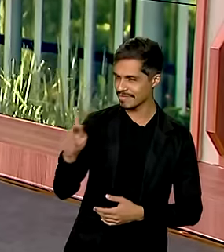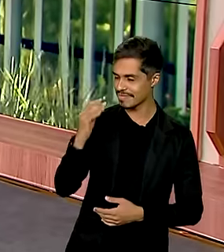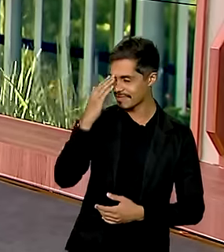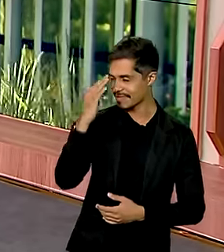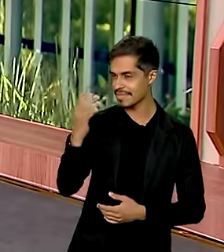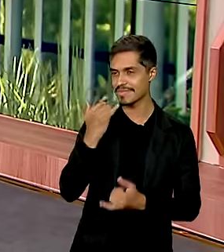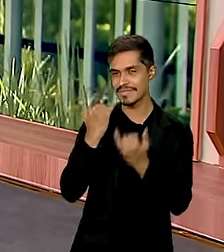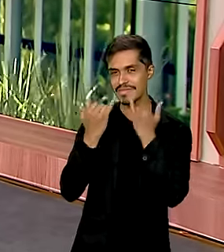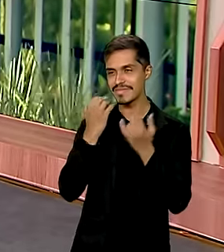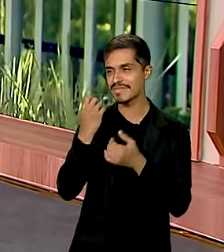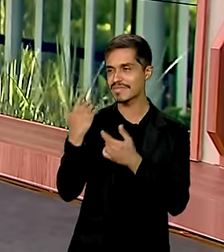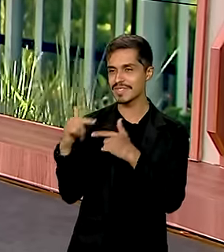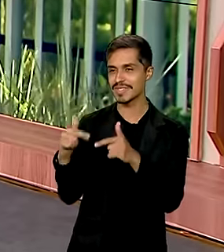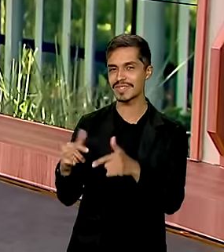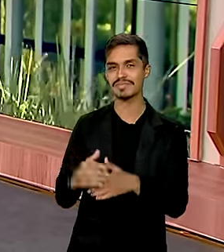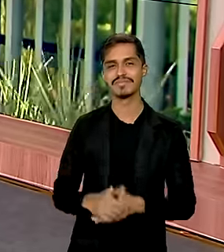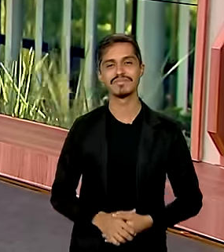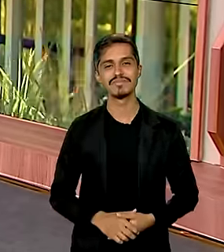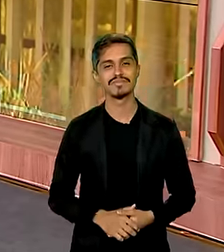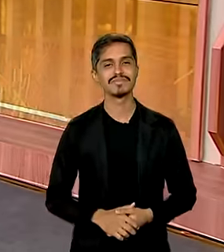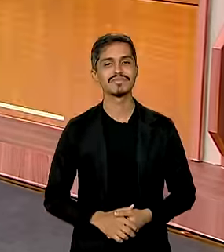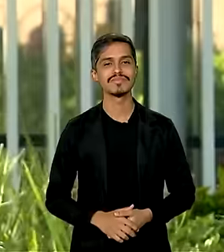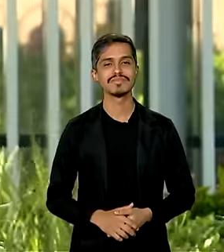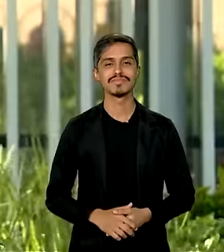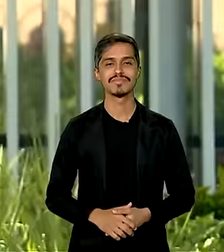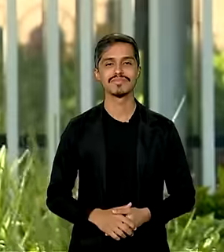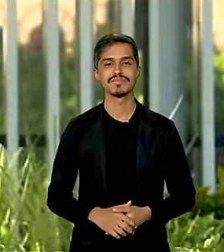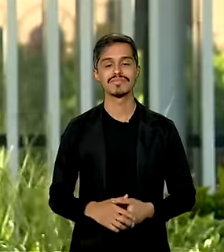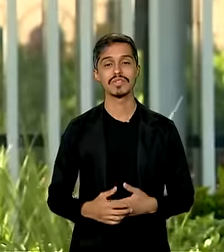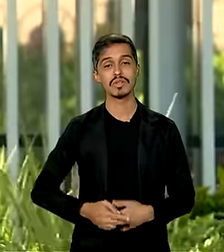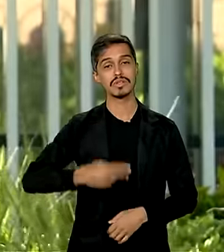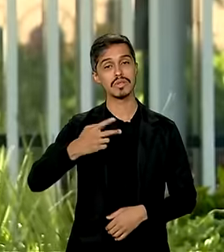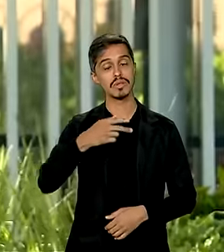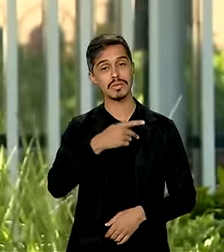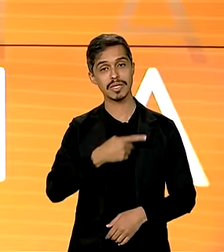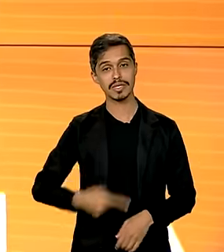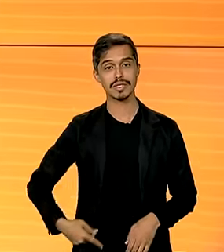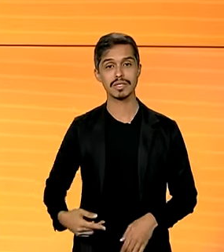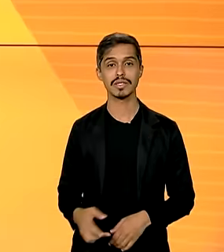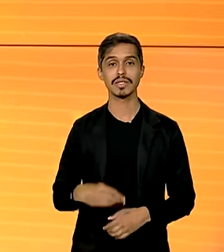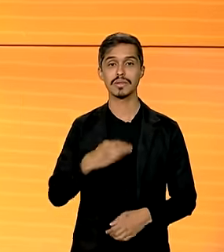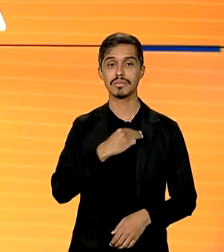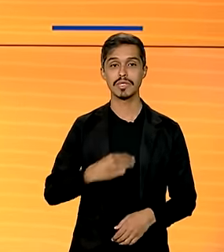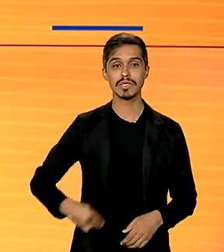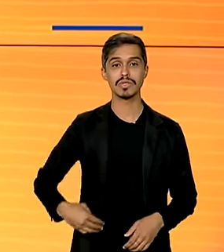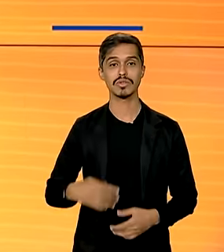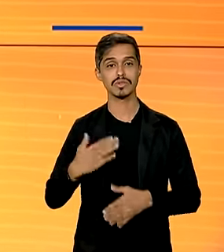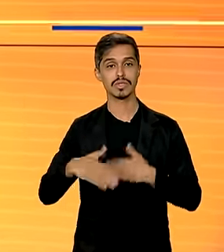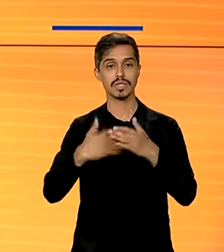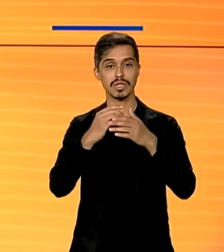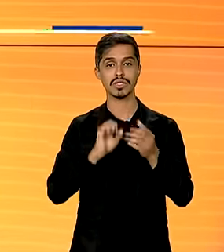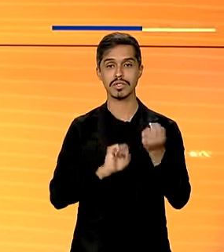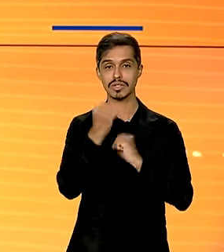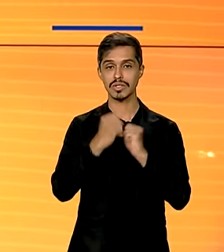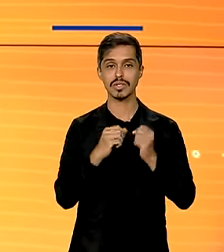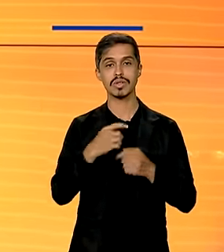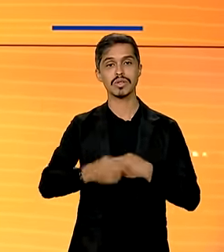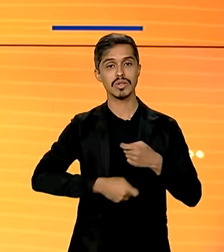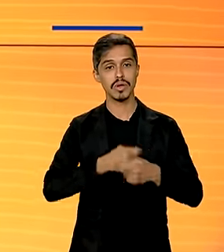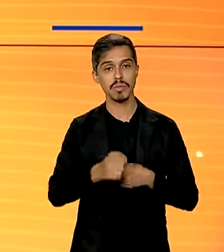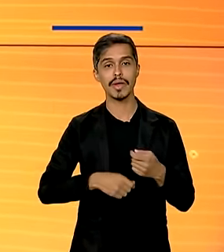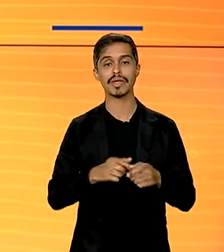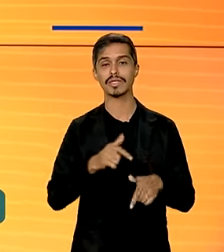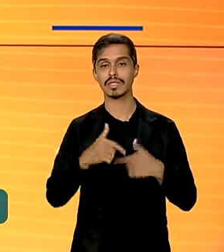informações. Bom trabalho para você aí. E o vice-presidente, ministro do Desenvolvimento, Indústria, Comércio e